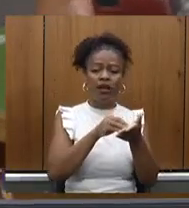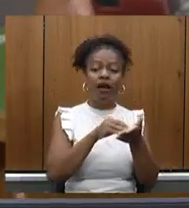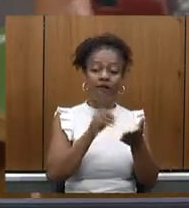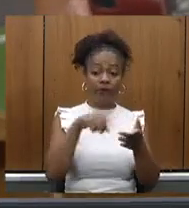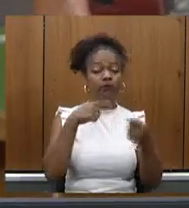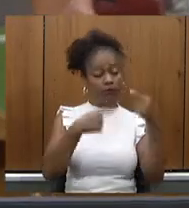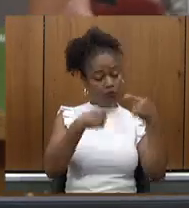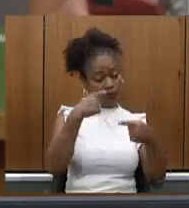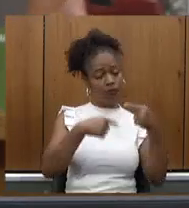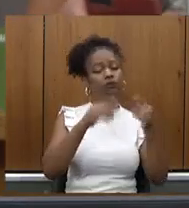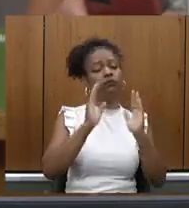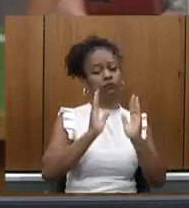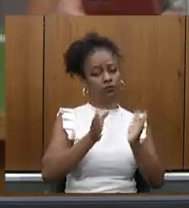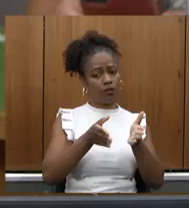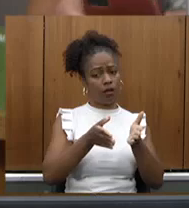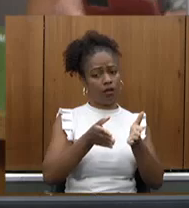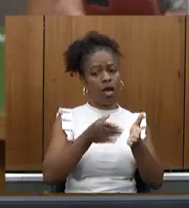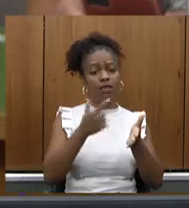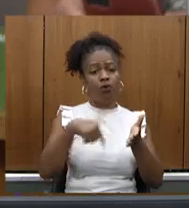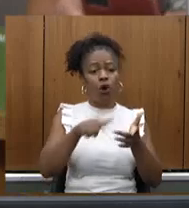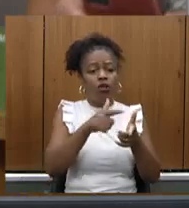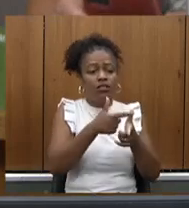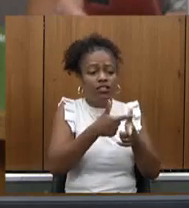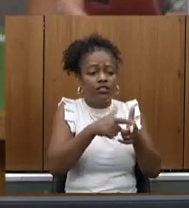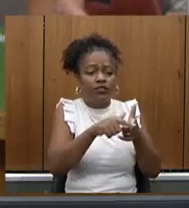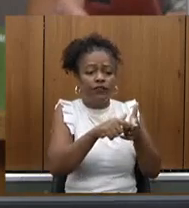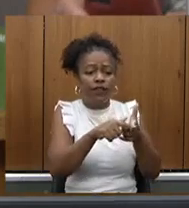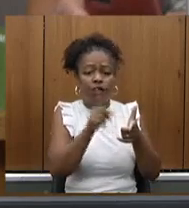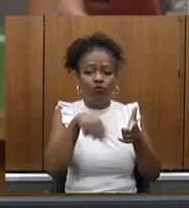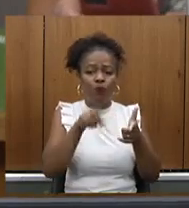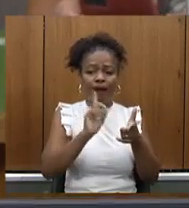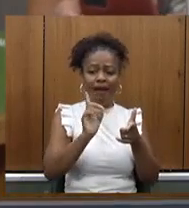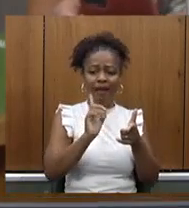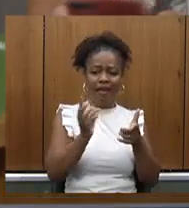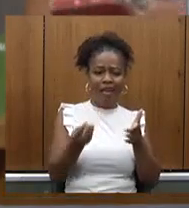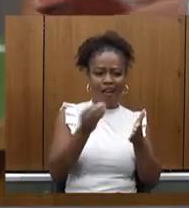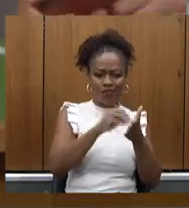a nossa dívida não é reajustada o recurso também